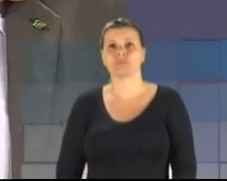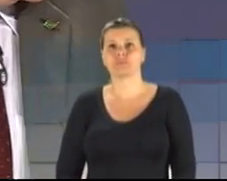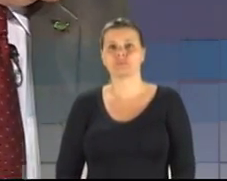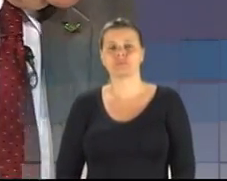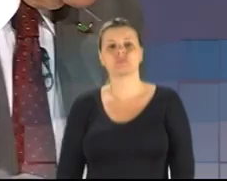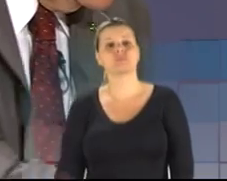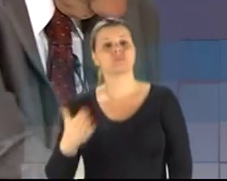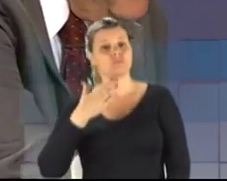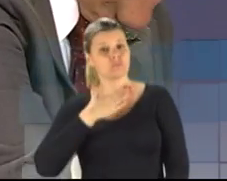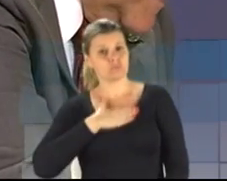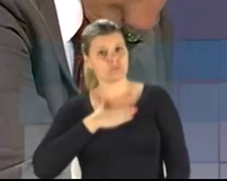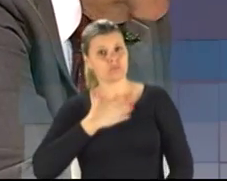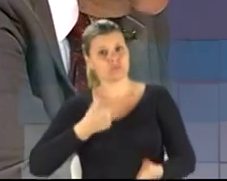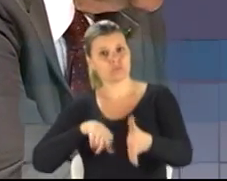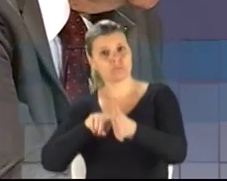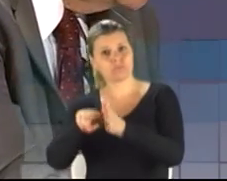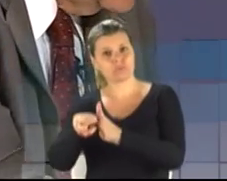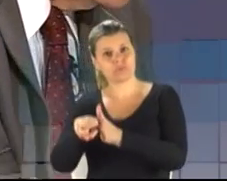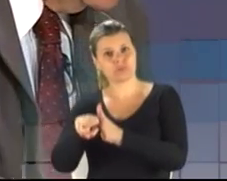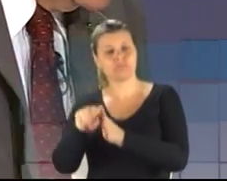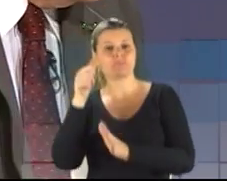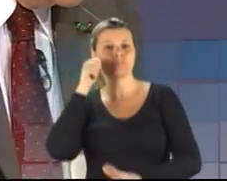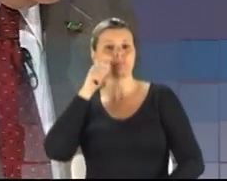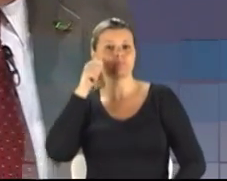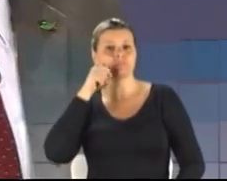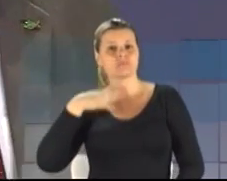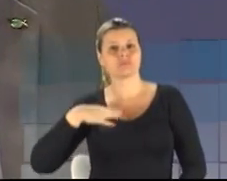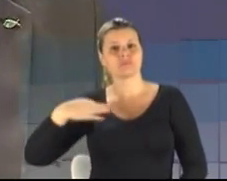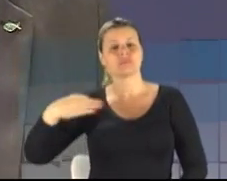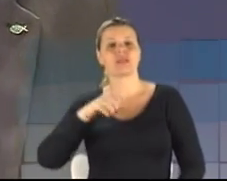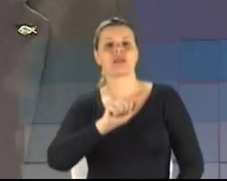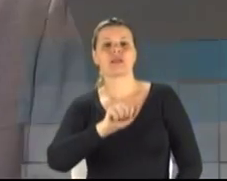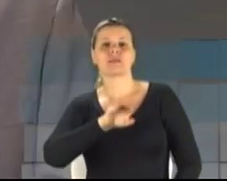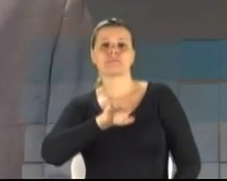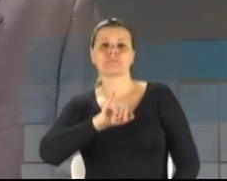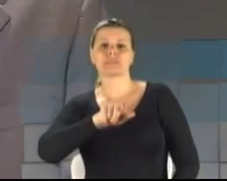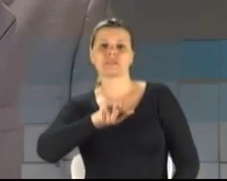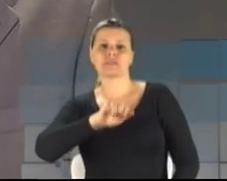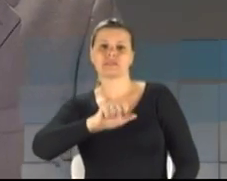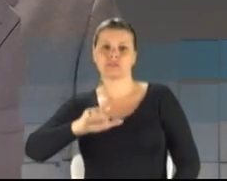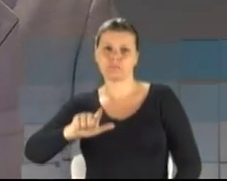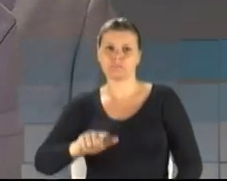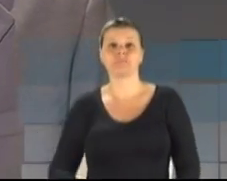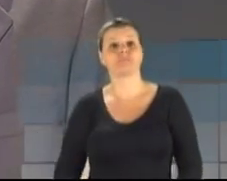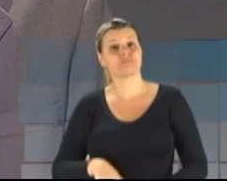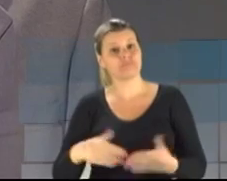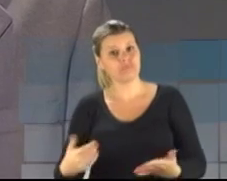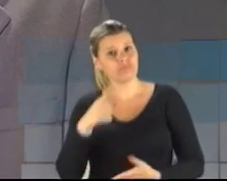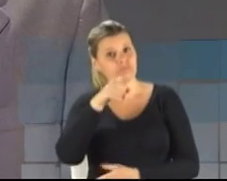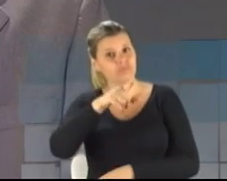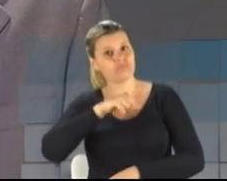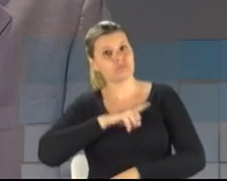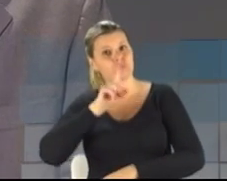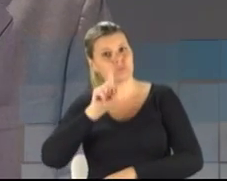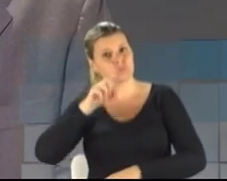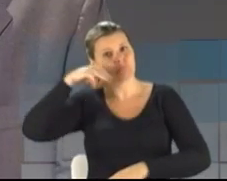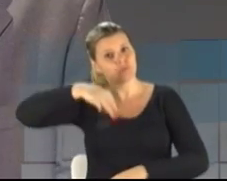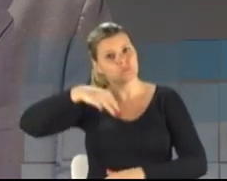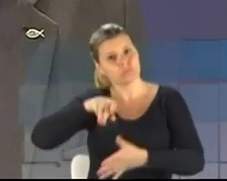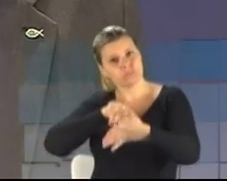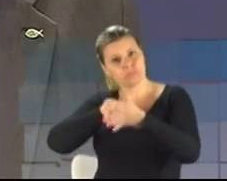Eu vou perguntar para a candidata Abigail. Candidato, então, lembrando, o senhor tem um minuto para a pergunta.